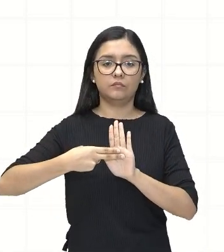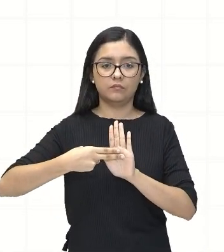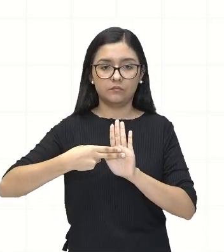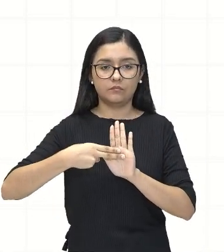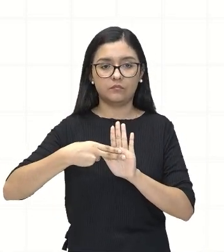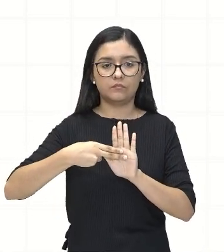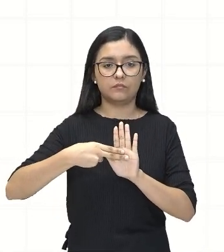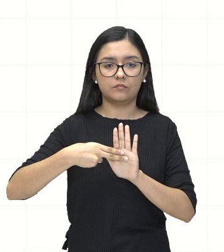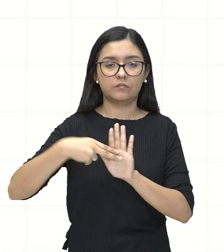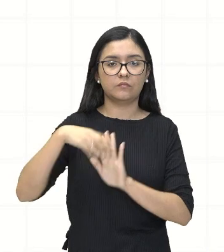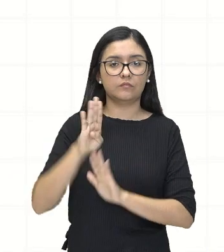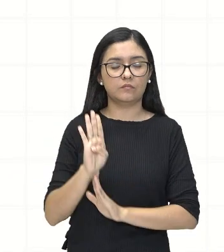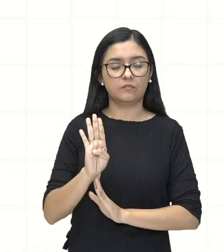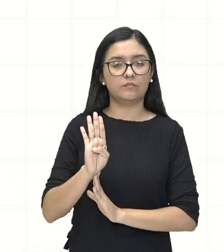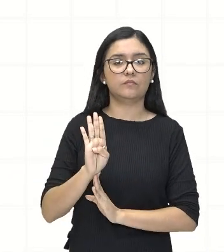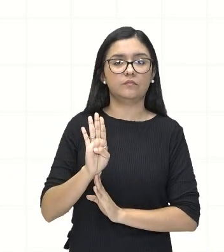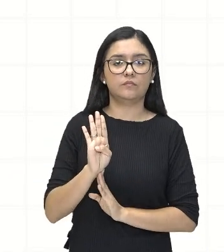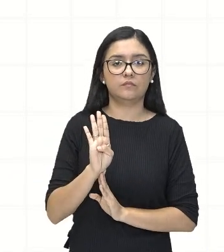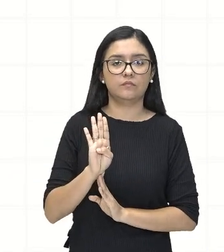a B.